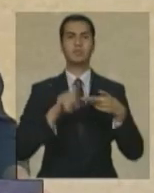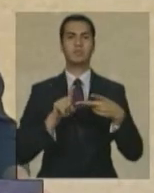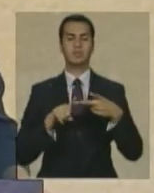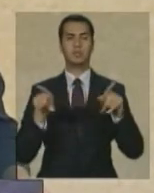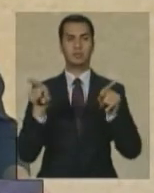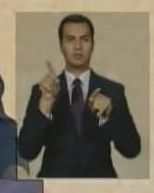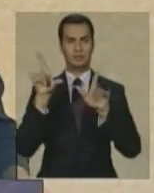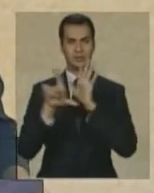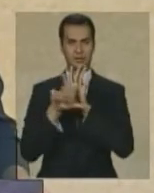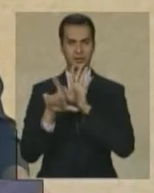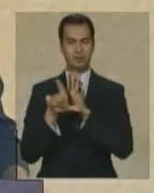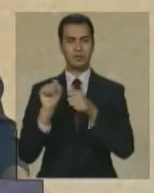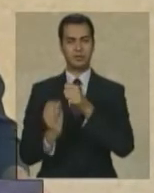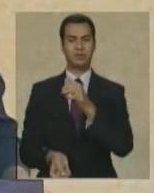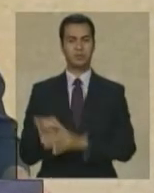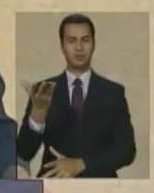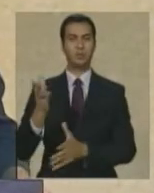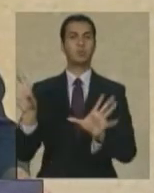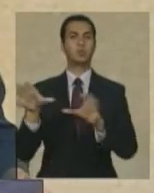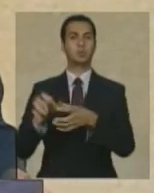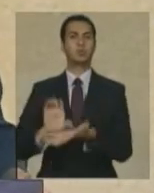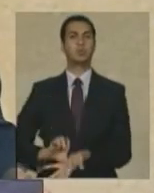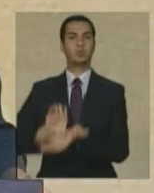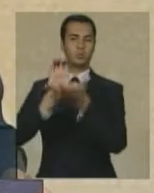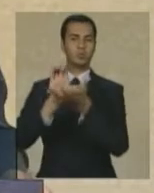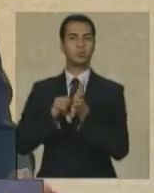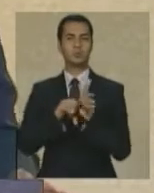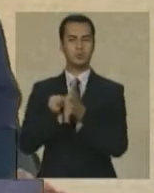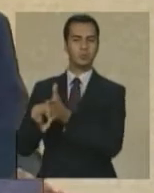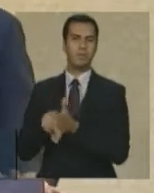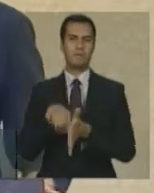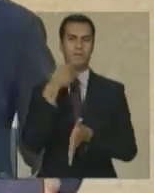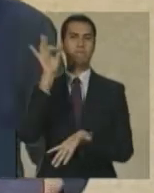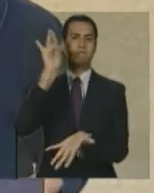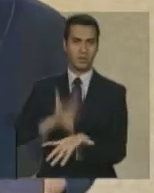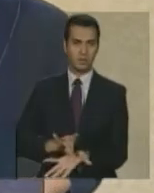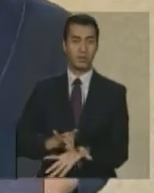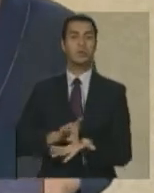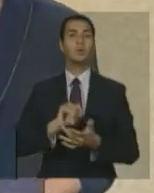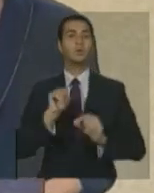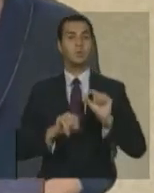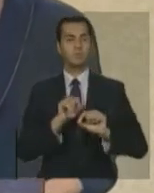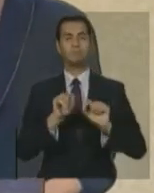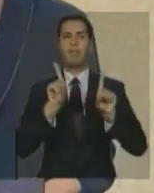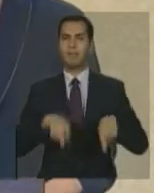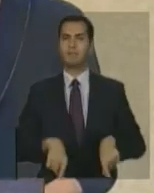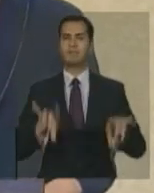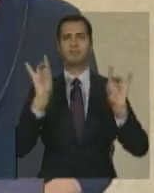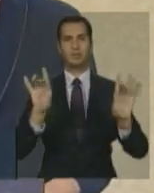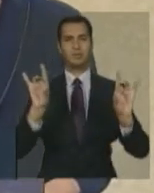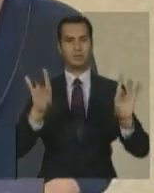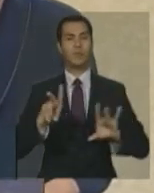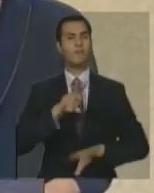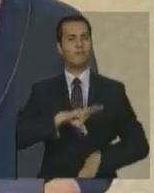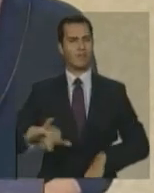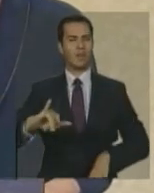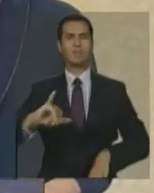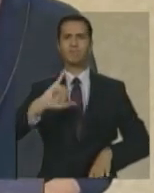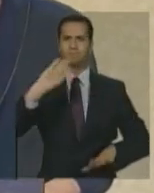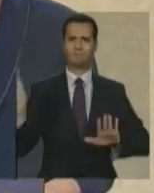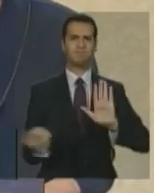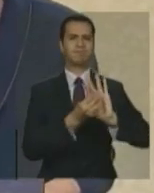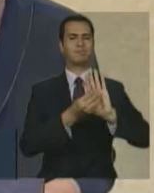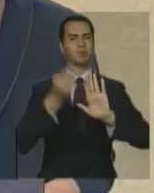constitui e cria a comissão da verdade são momentos especiais que ficarão para sempre